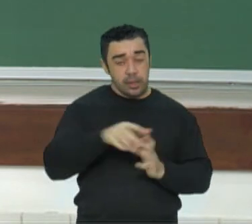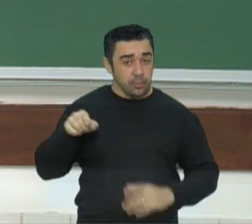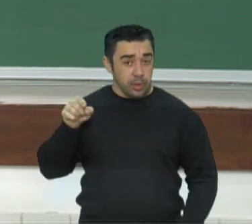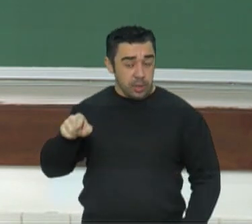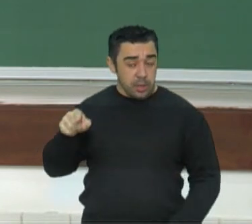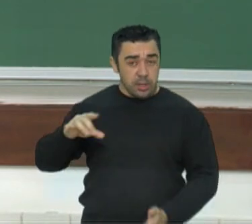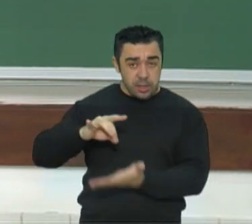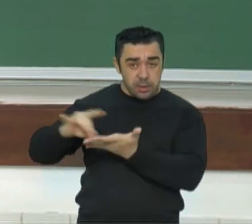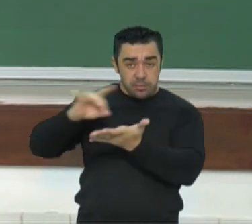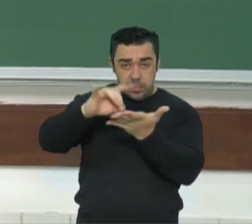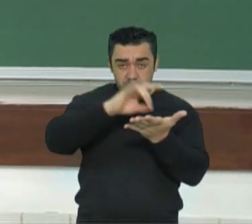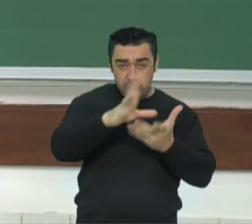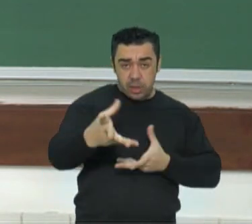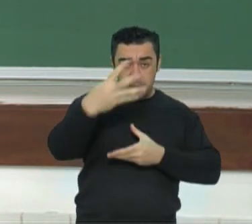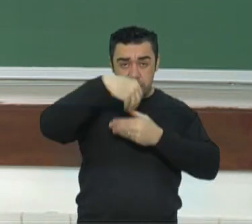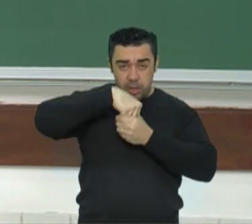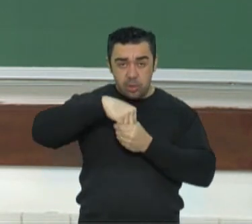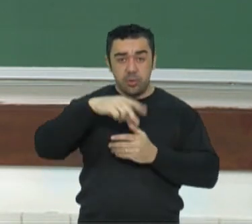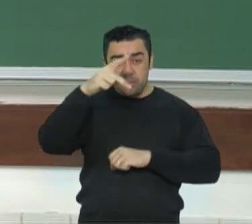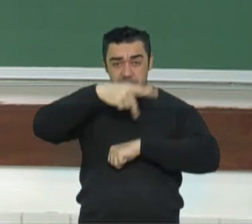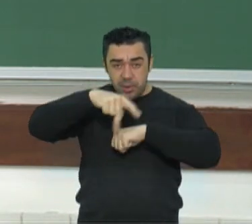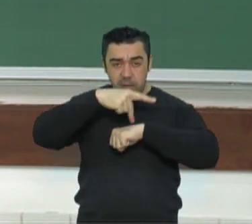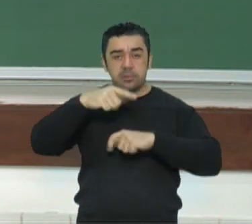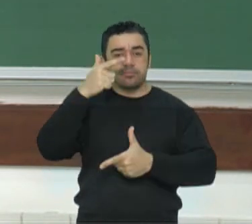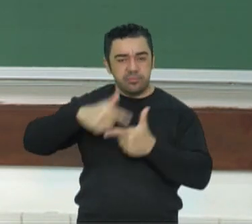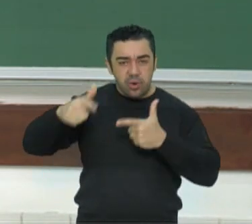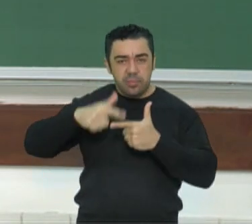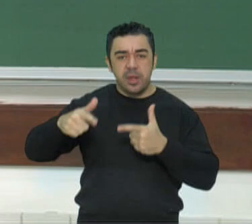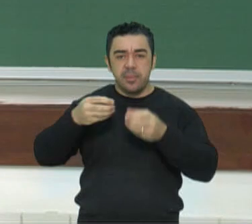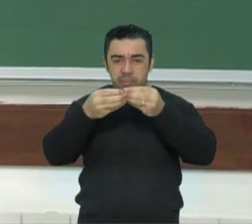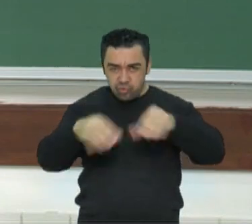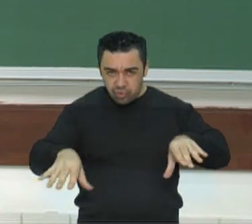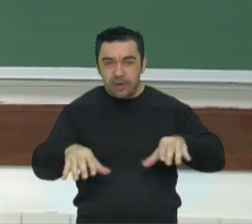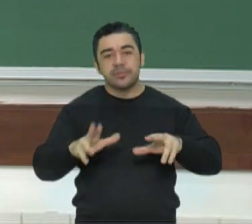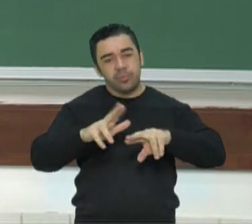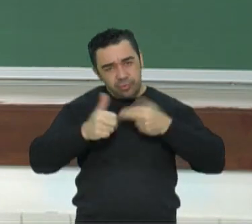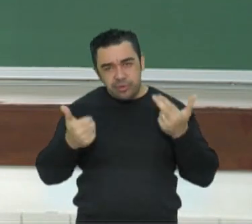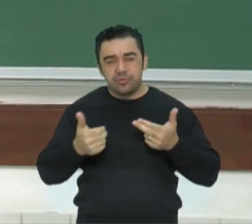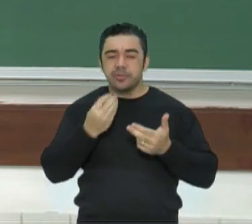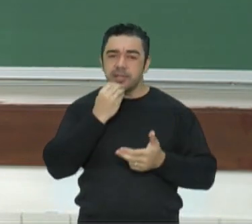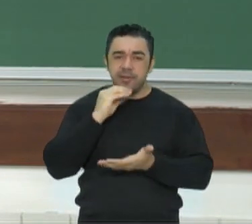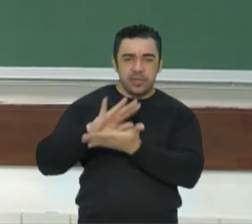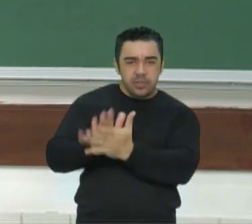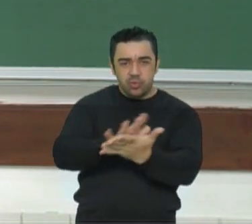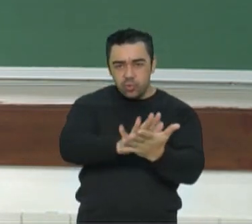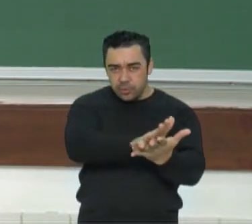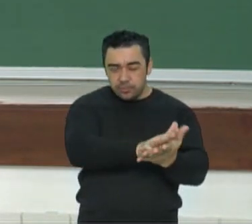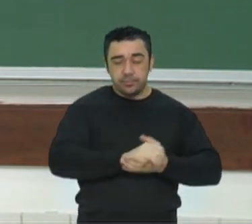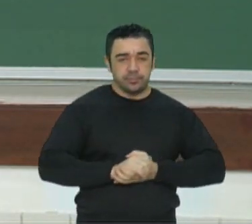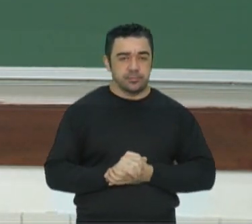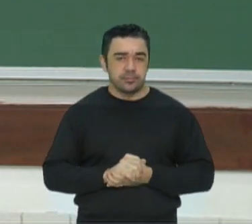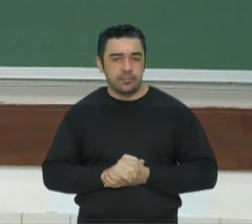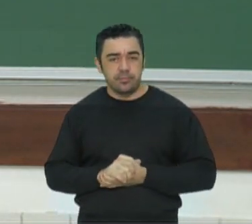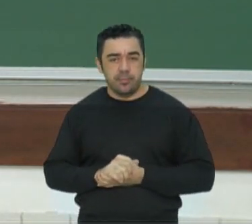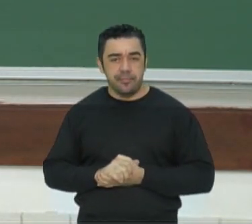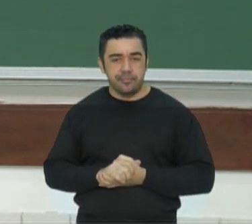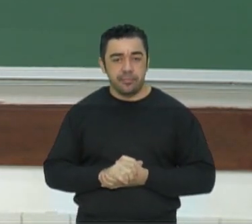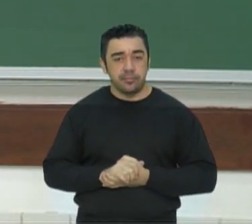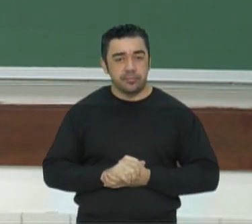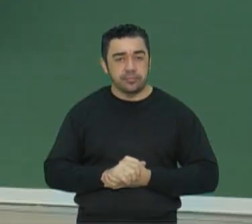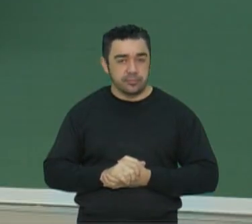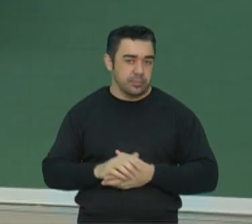eliminados, então. Então, eliminar os inimigos responsáveis pelos problemas da sociedade. Mais duas